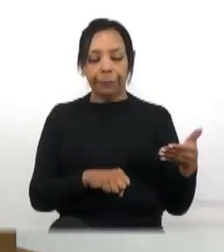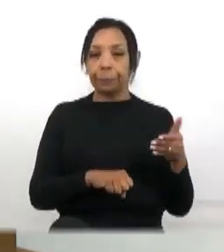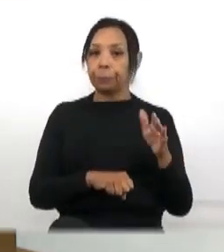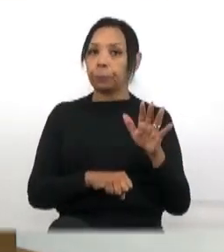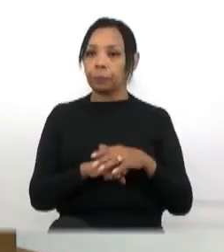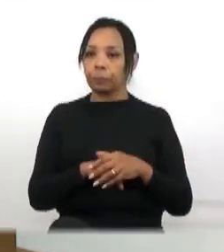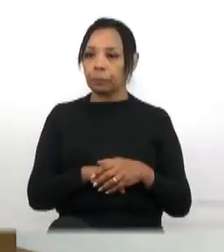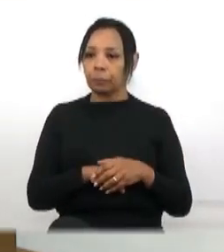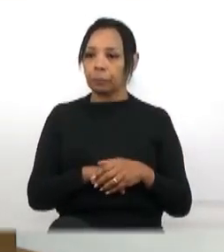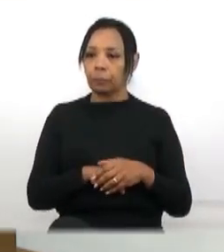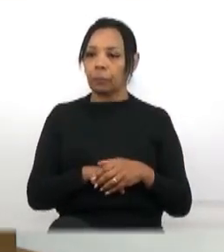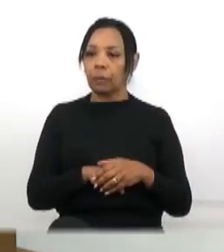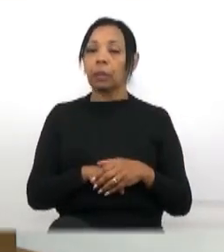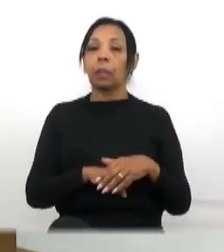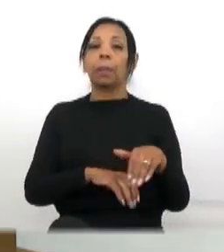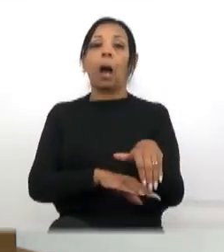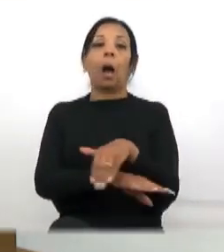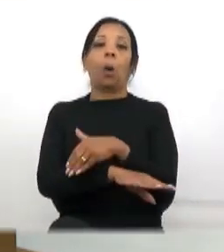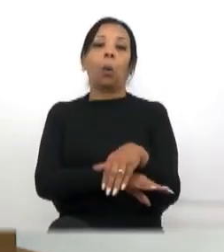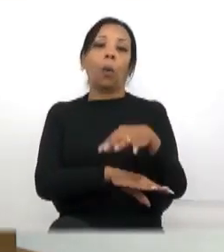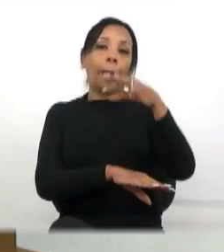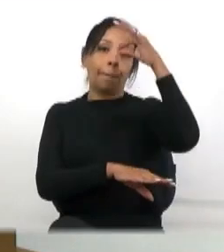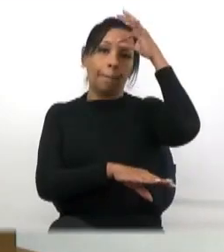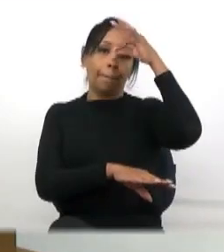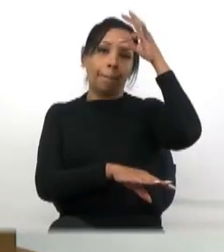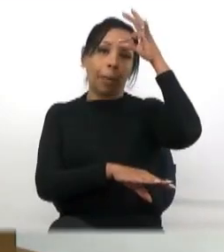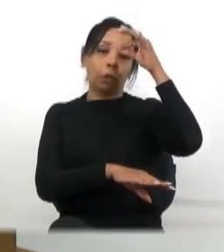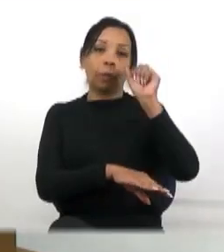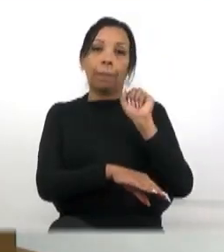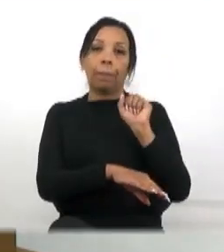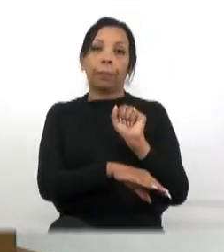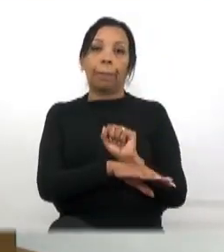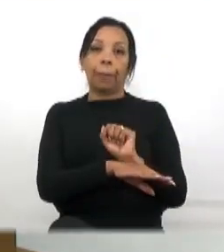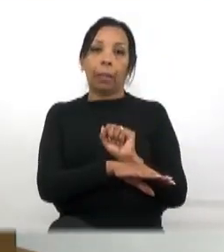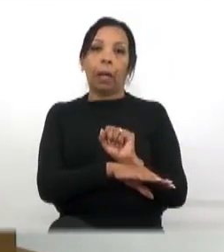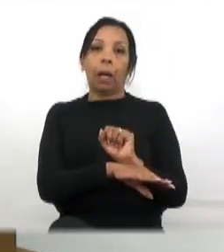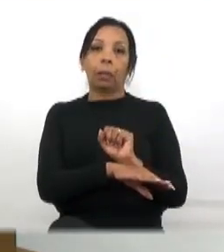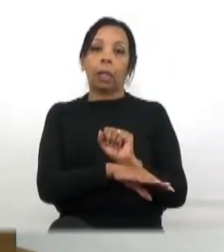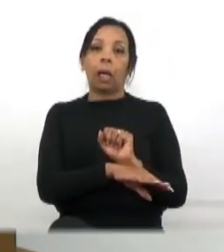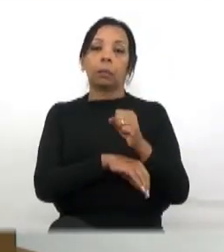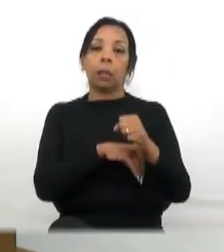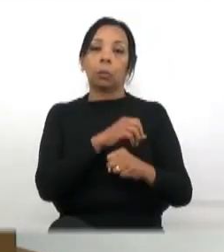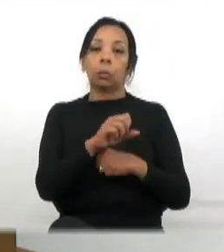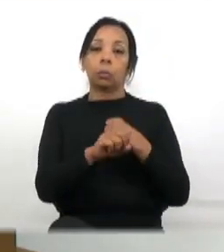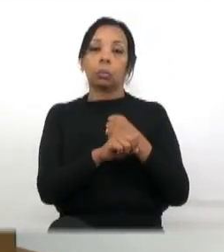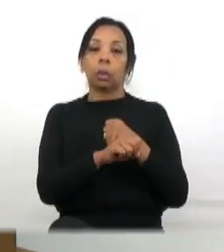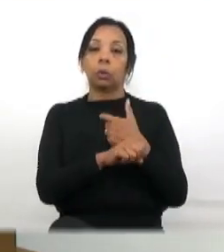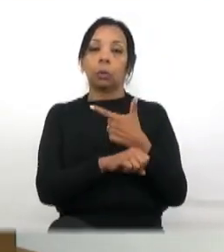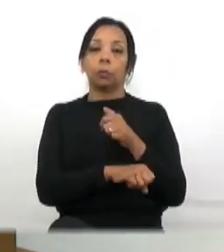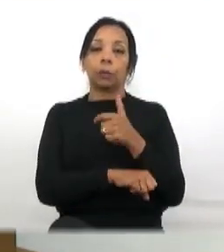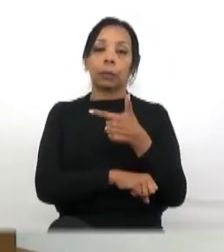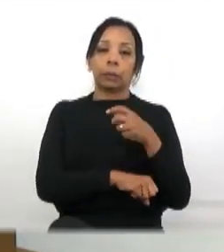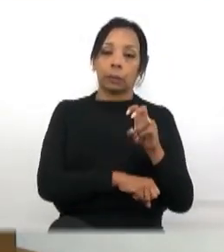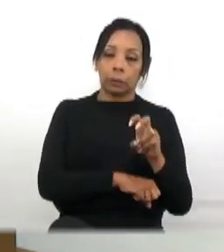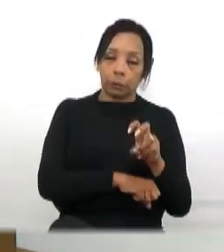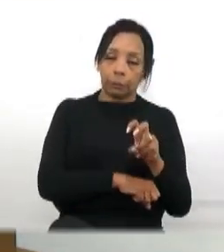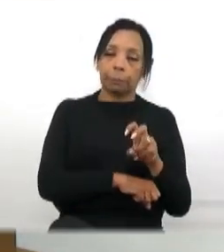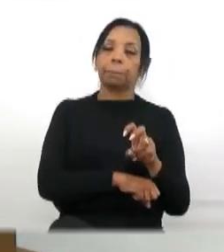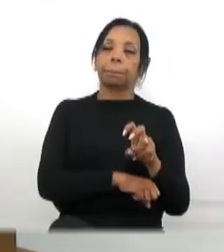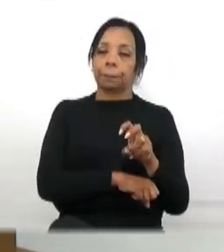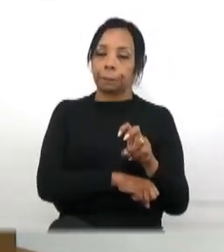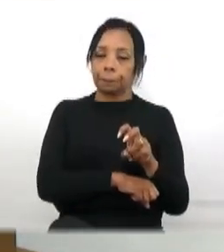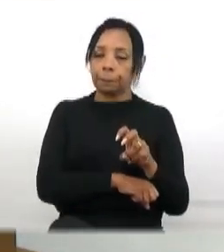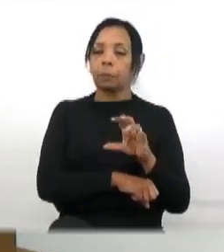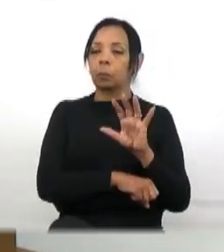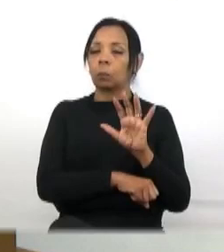Rua Peru, continua interditada e vai ficar interditada até o ano que vem. é um descalabro, depois quer falar